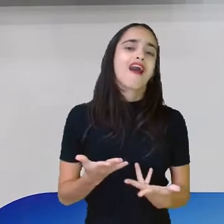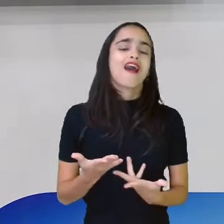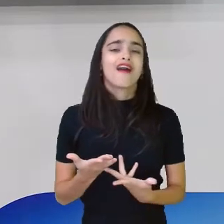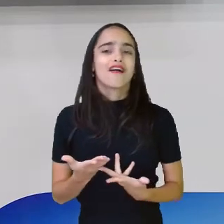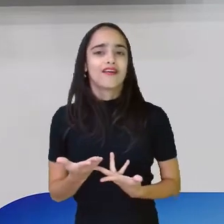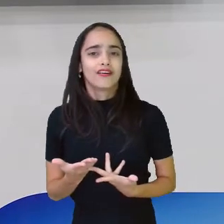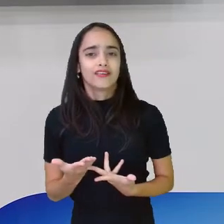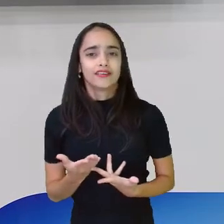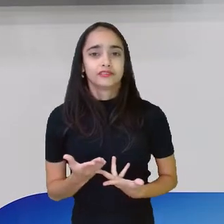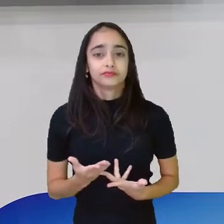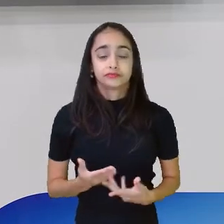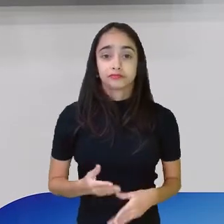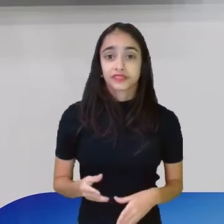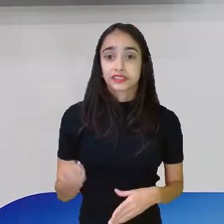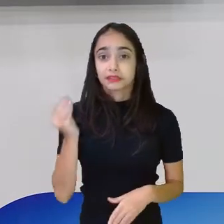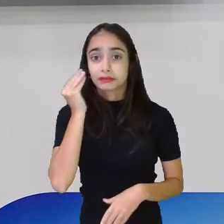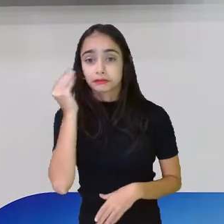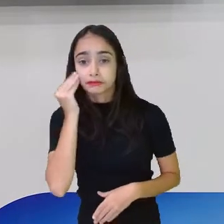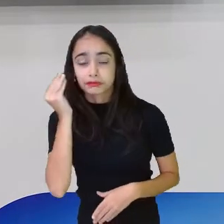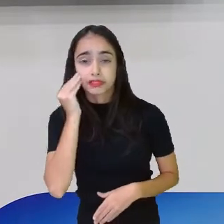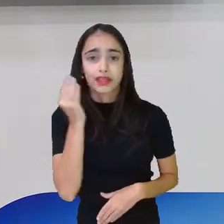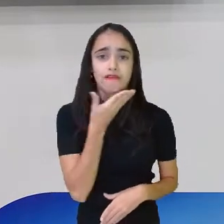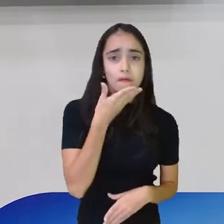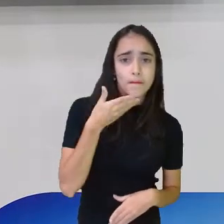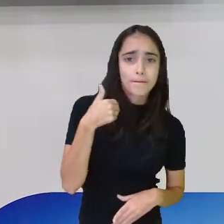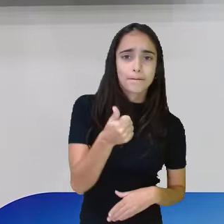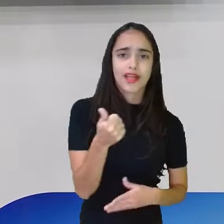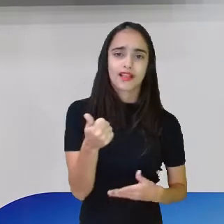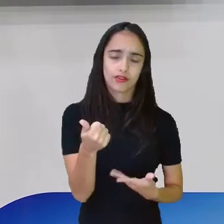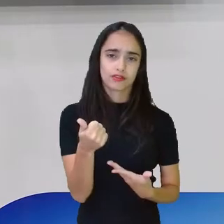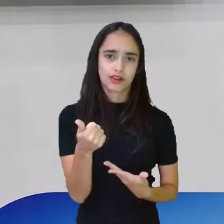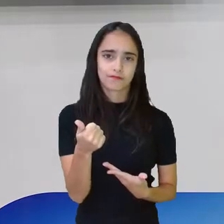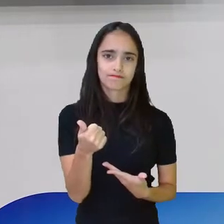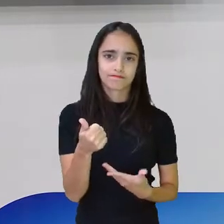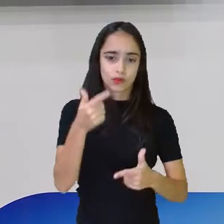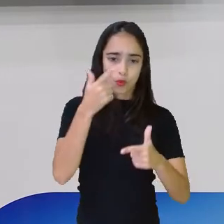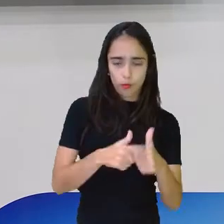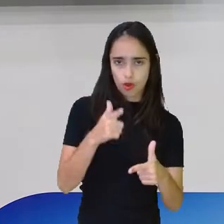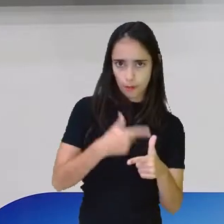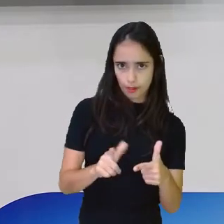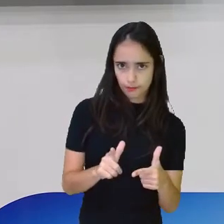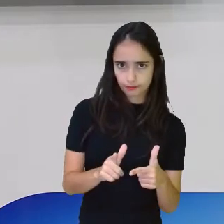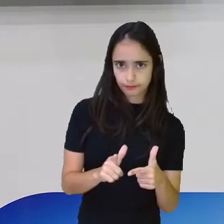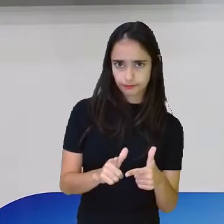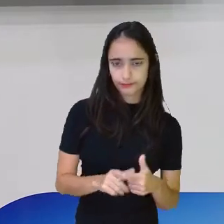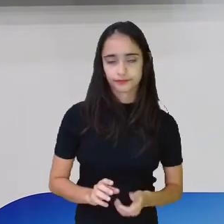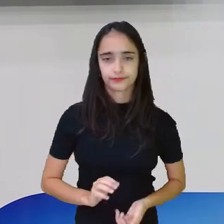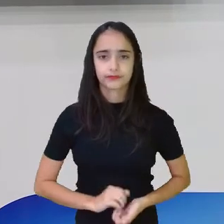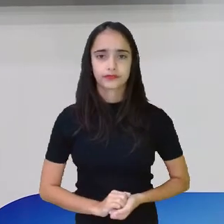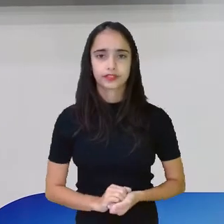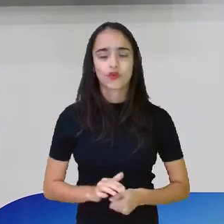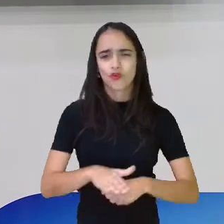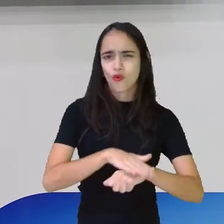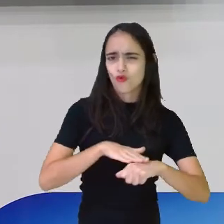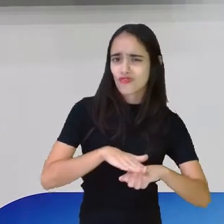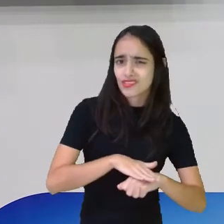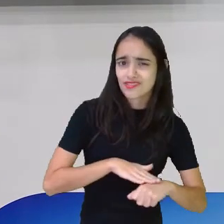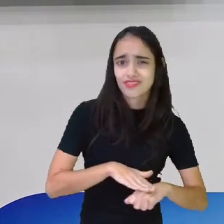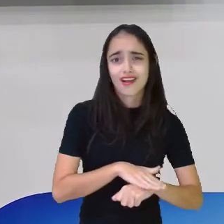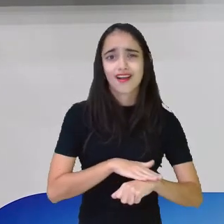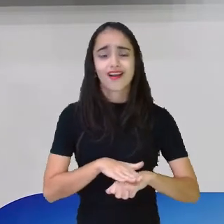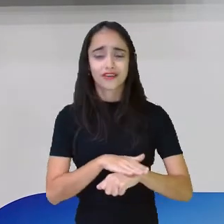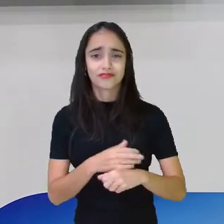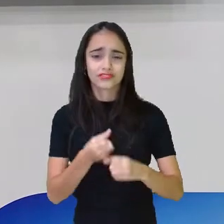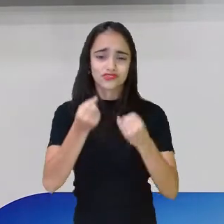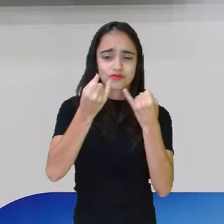conversava. Ele tinha um trato para quando ele ia falar, né? Ele conversava e convencia as pessoas de o que